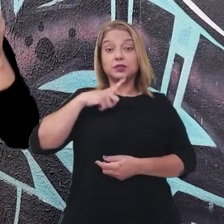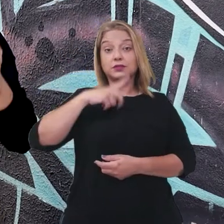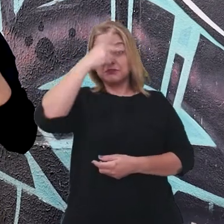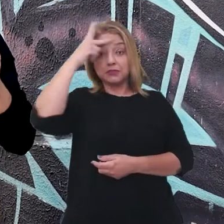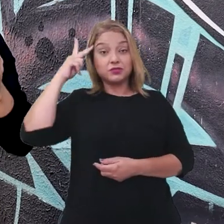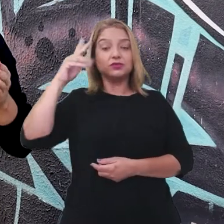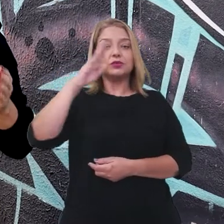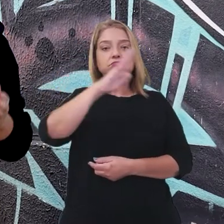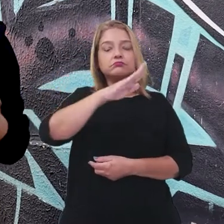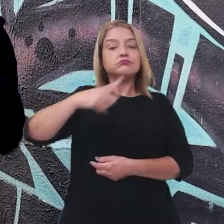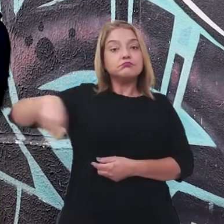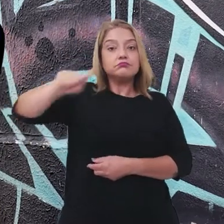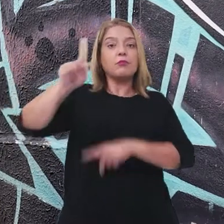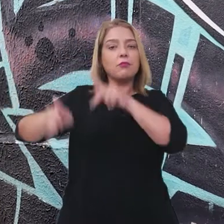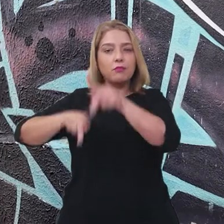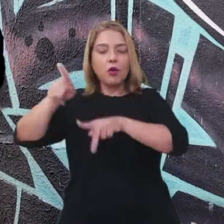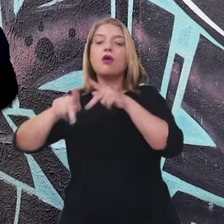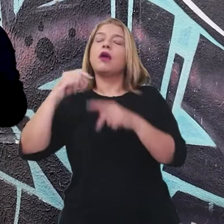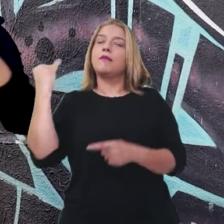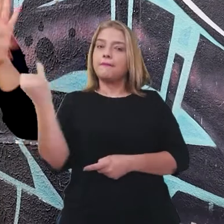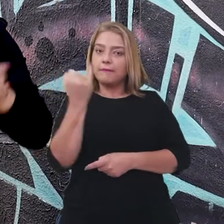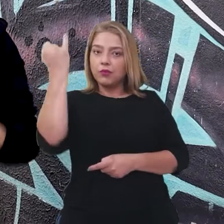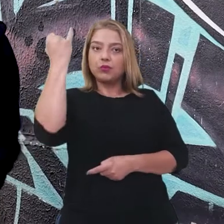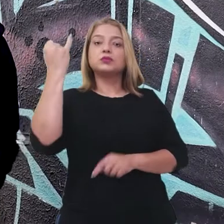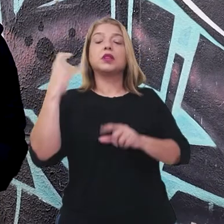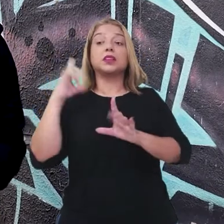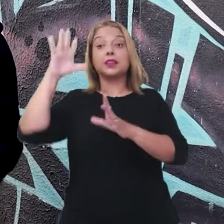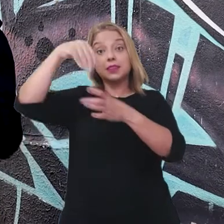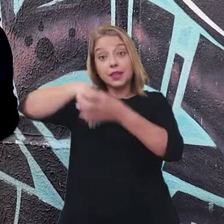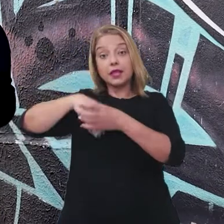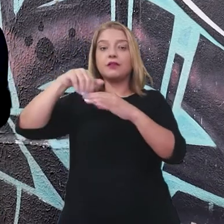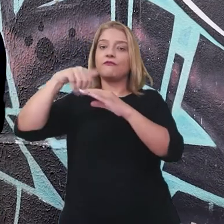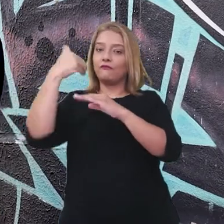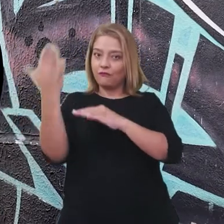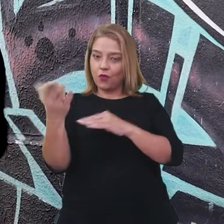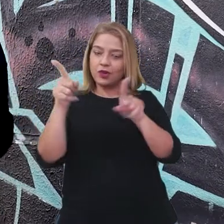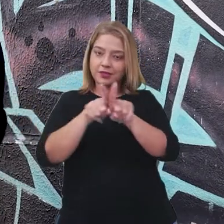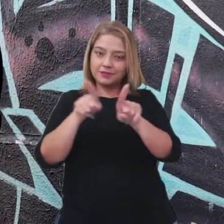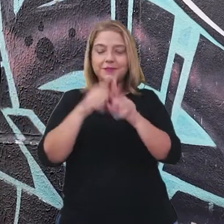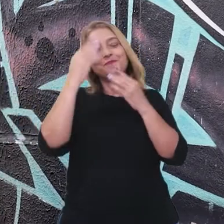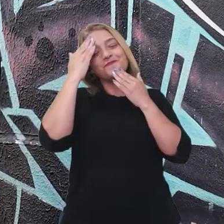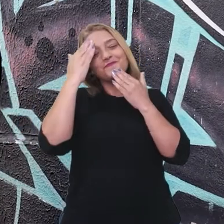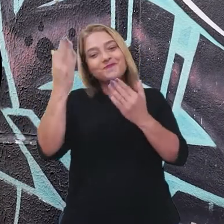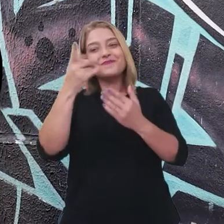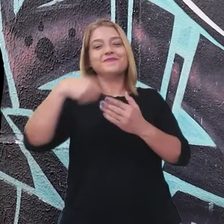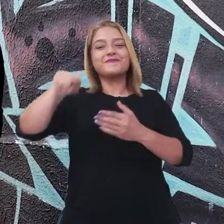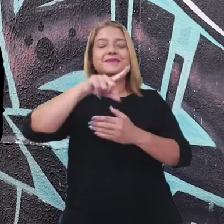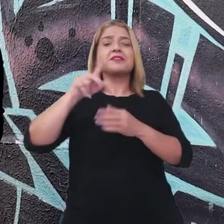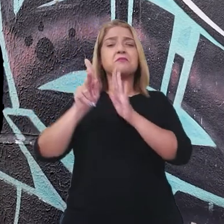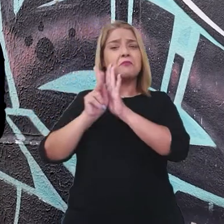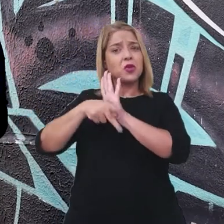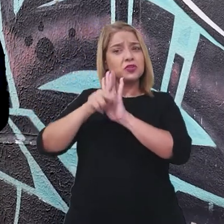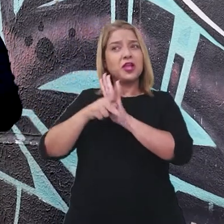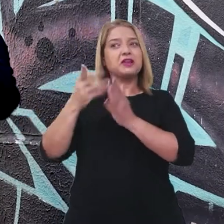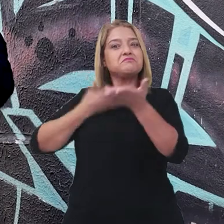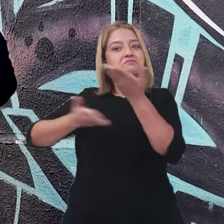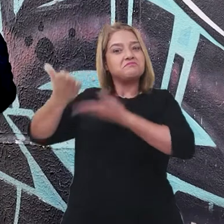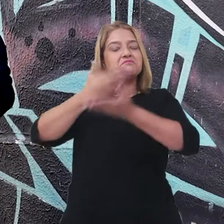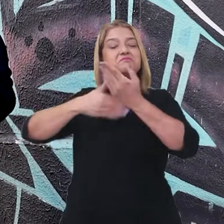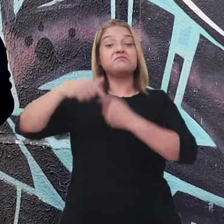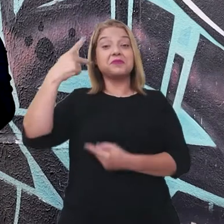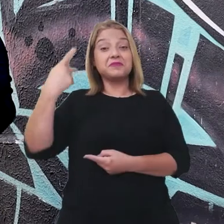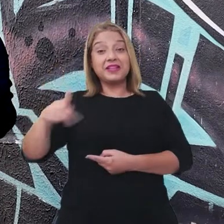uma ação indispensável dentro e fora das instituições. Olha, obrigada por compartilhar esse projeto conosco com a equipe do